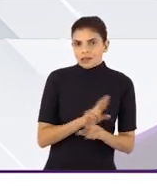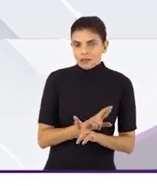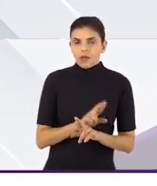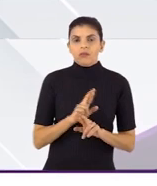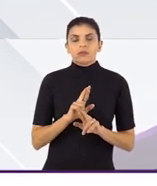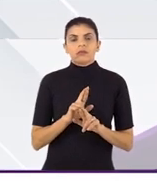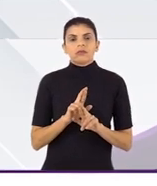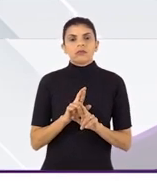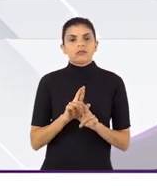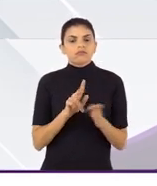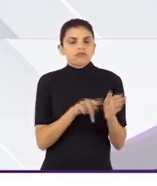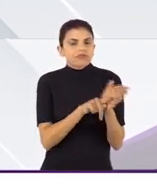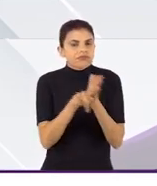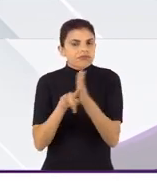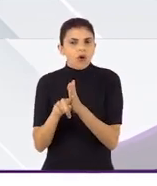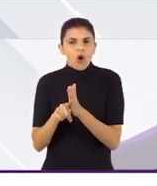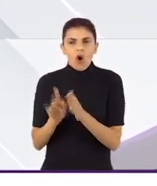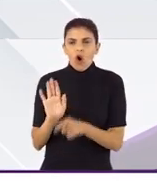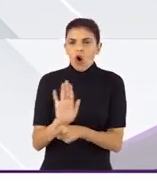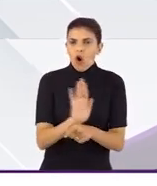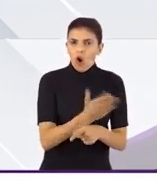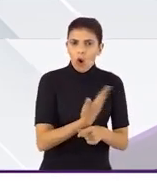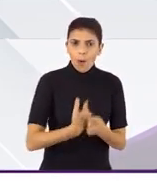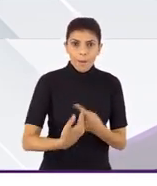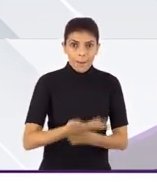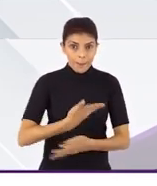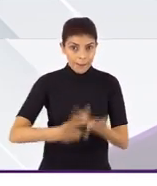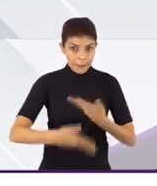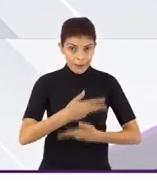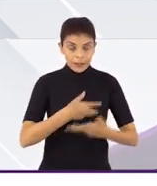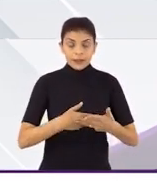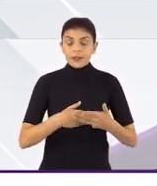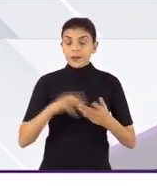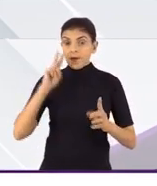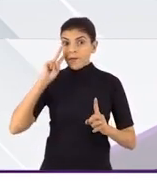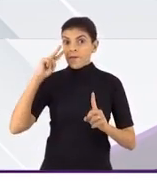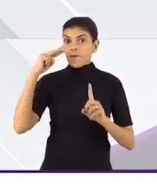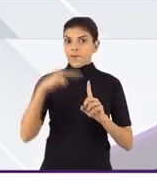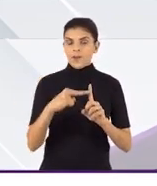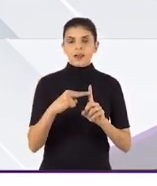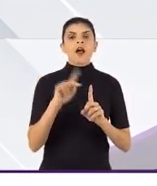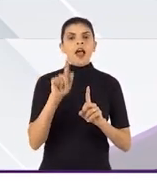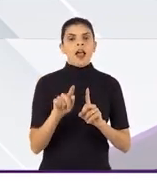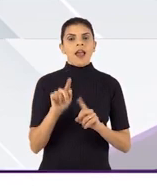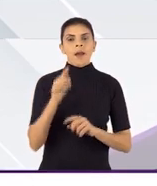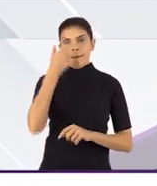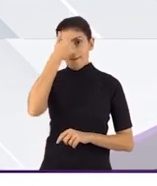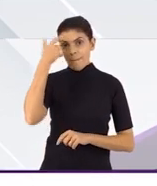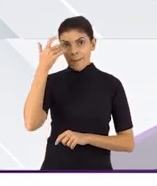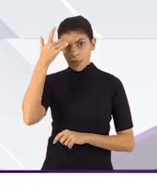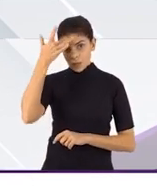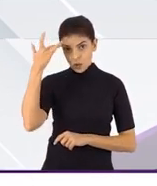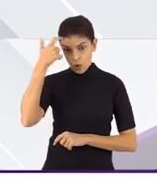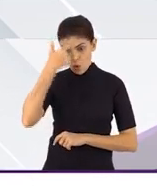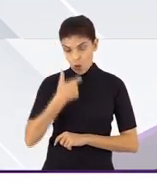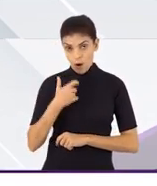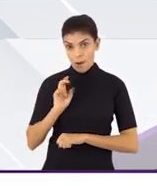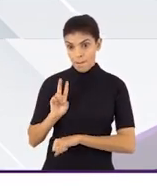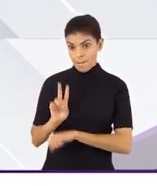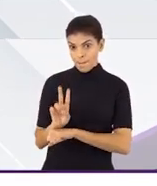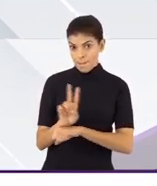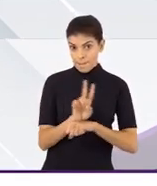-relação num trabalho cooperativo que visa especialmente a proteção dos